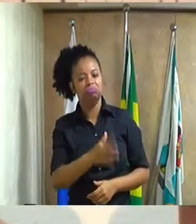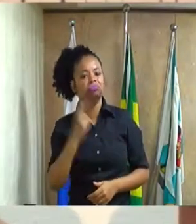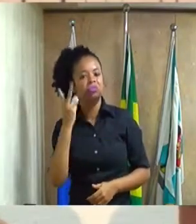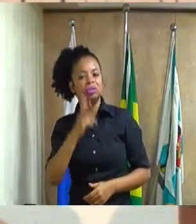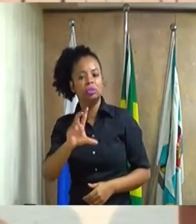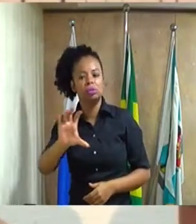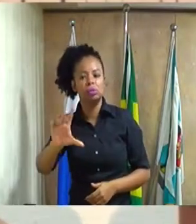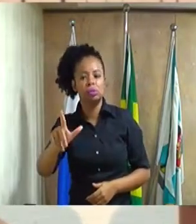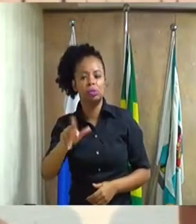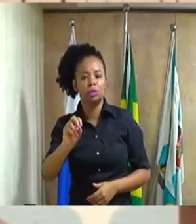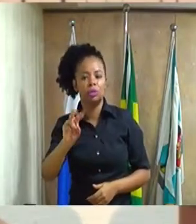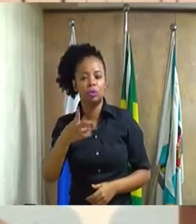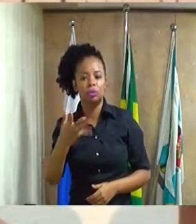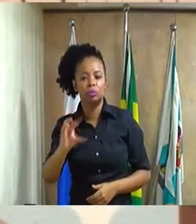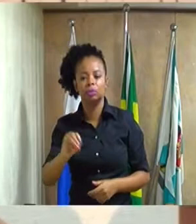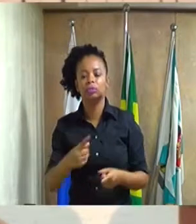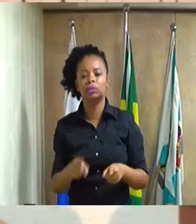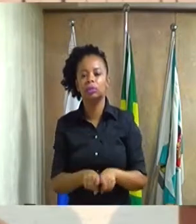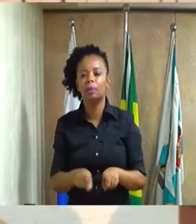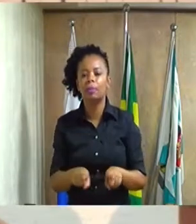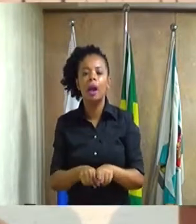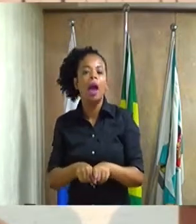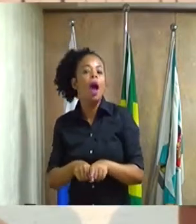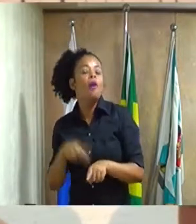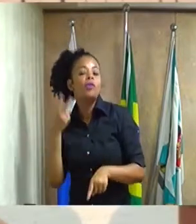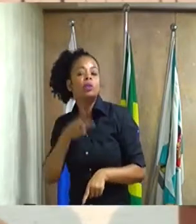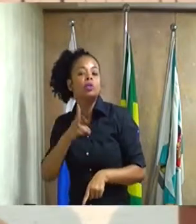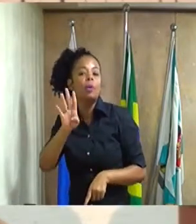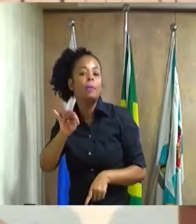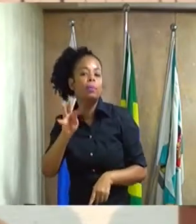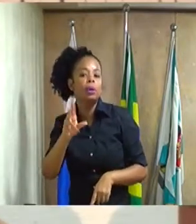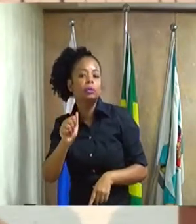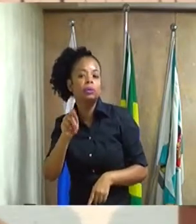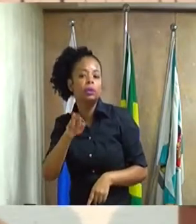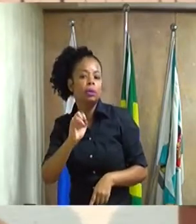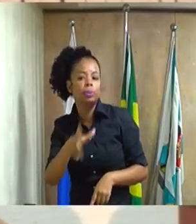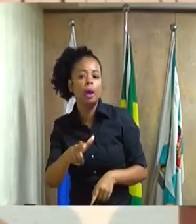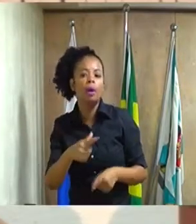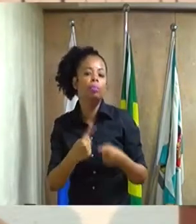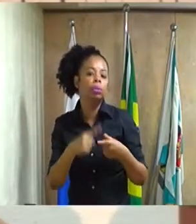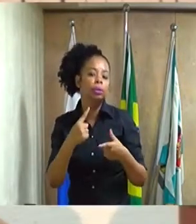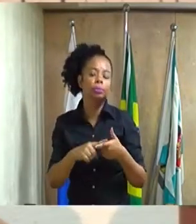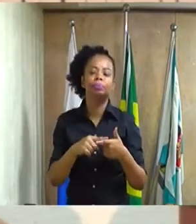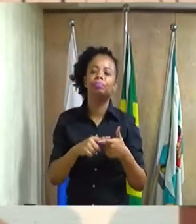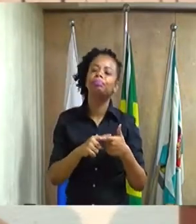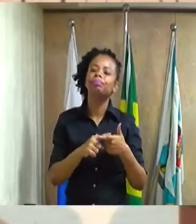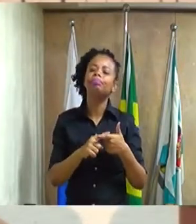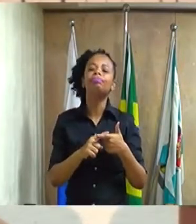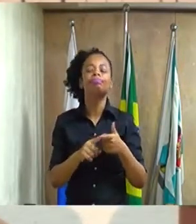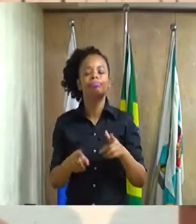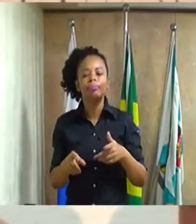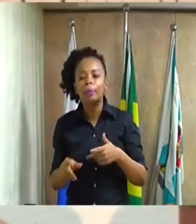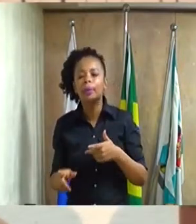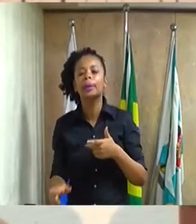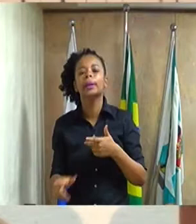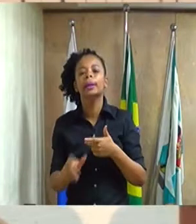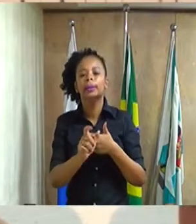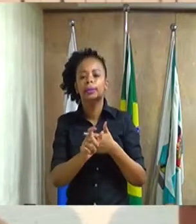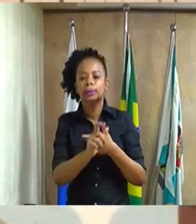também o antecessor Beto Gabriel, porque o papel do Legislativo é sim cobrar,